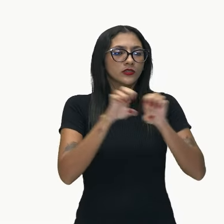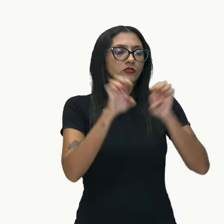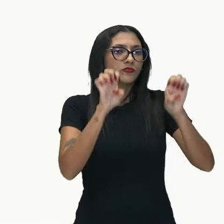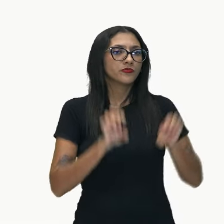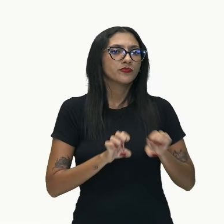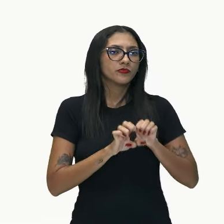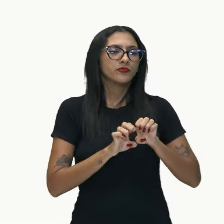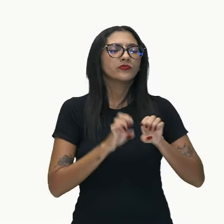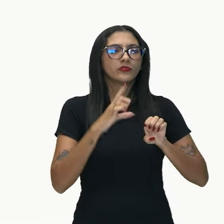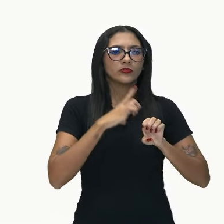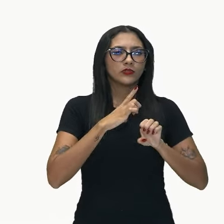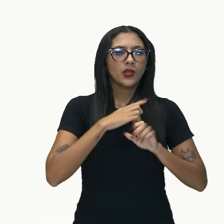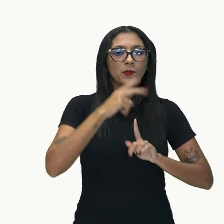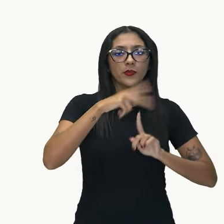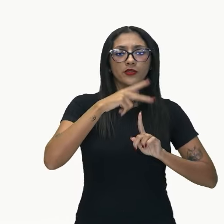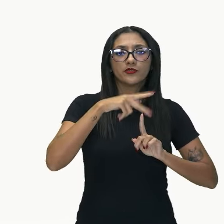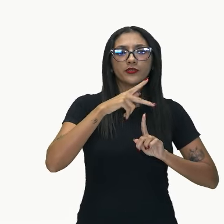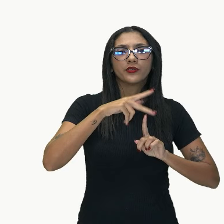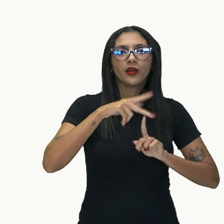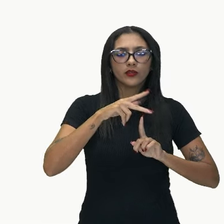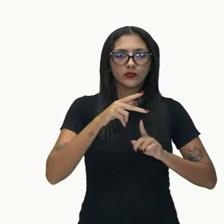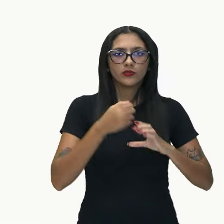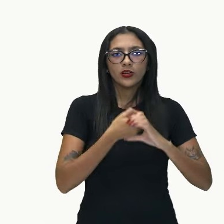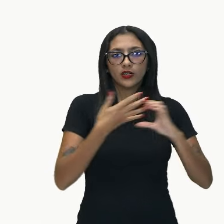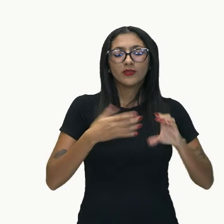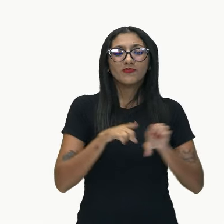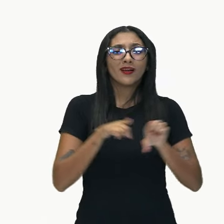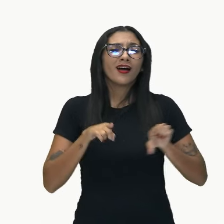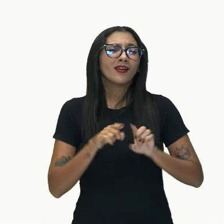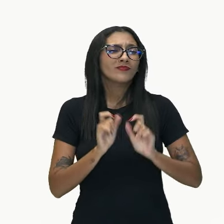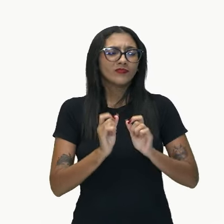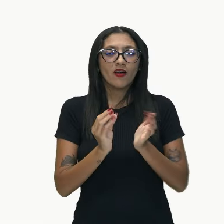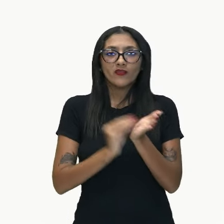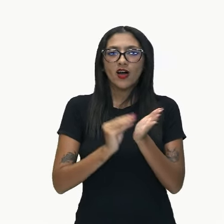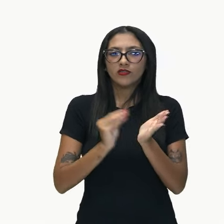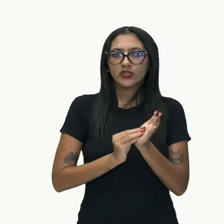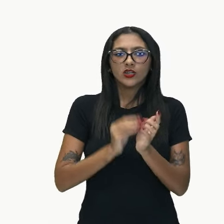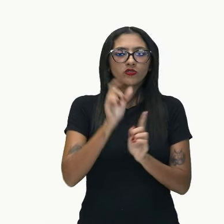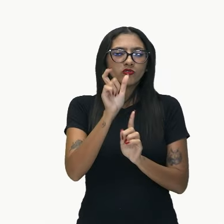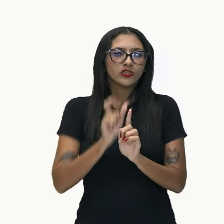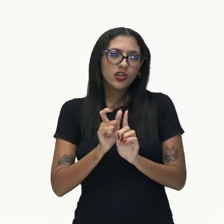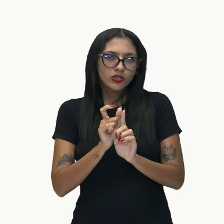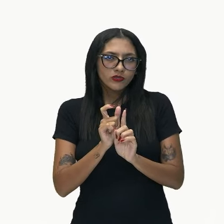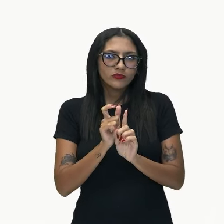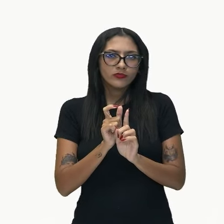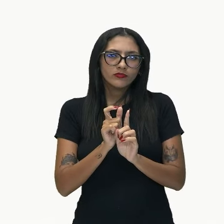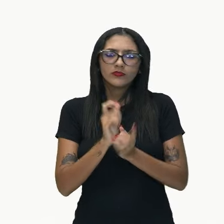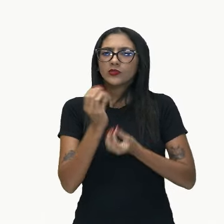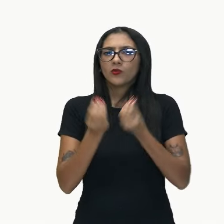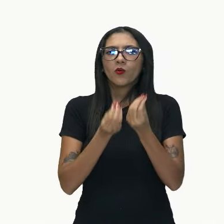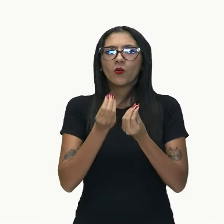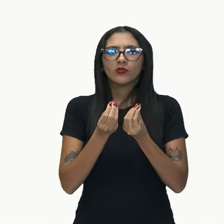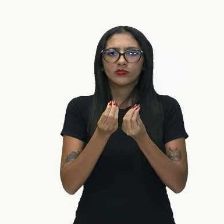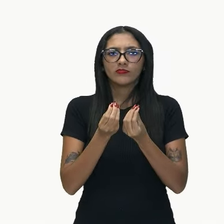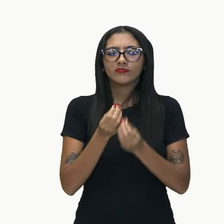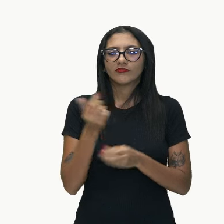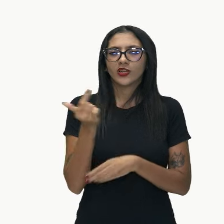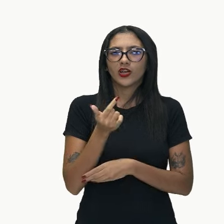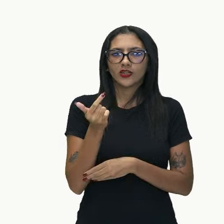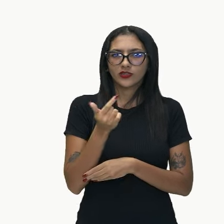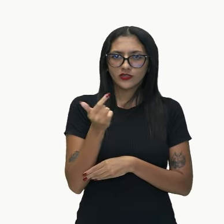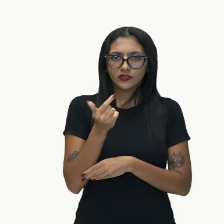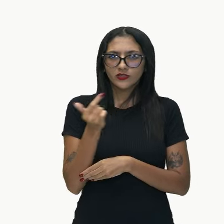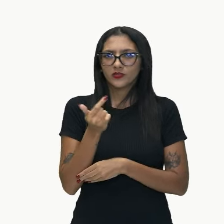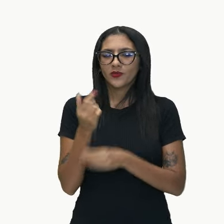temos a estrutura do predicado nominal, mas falta sujeito. O sujeito está onde, então? Na forma de